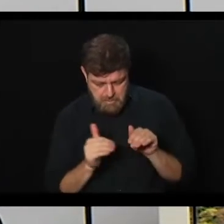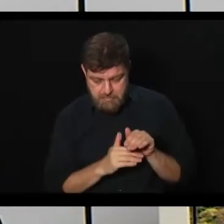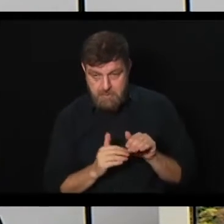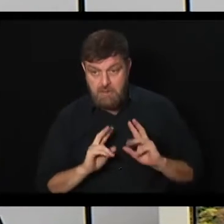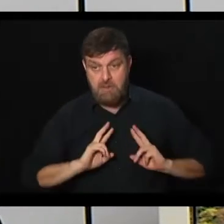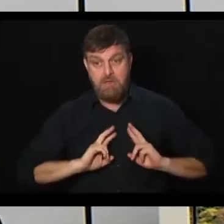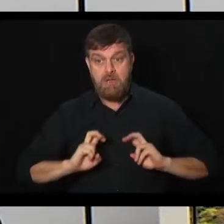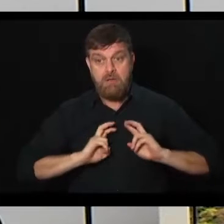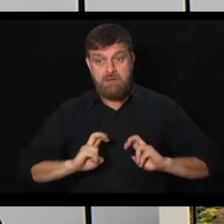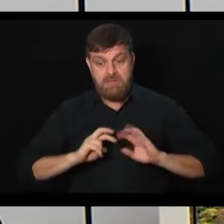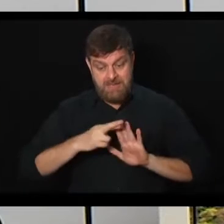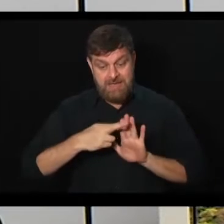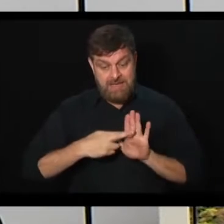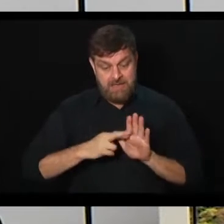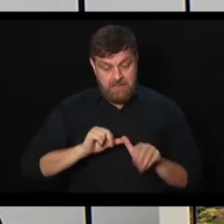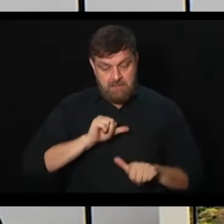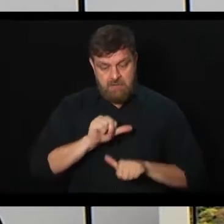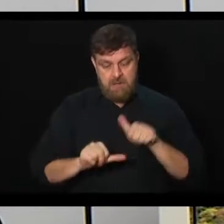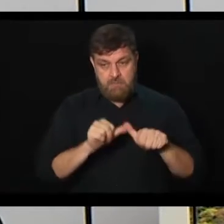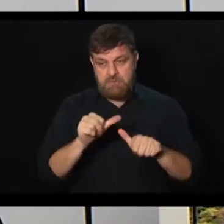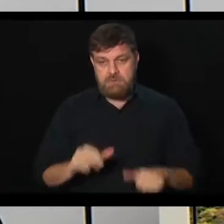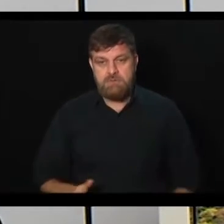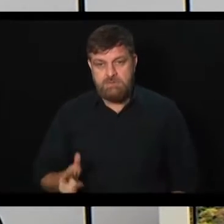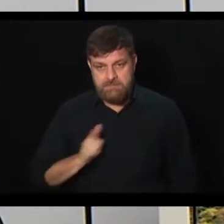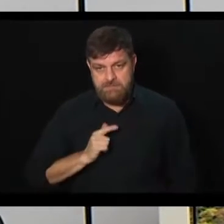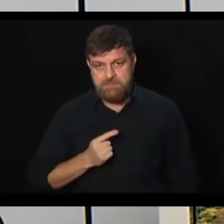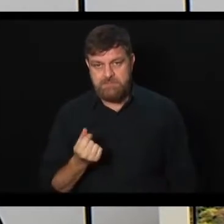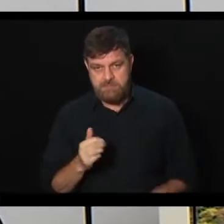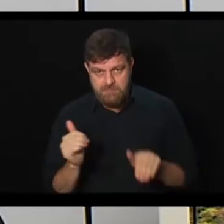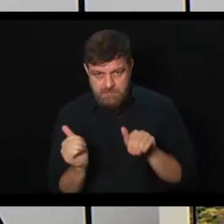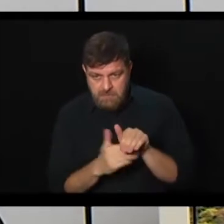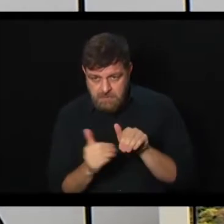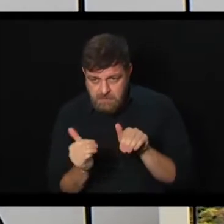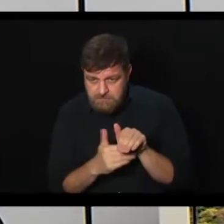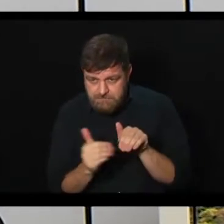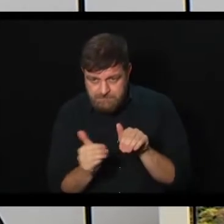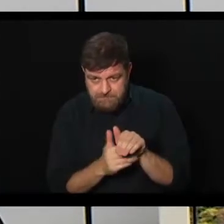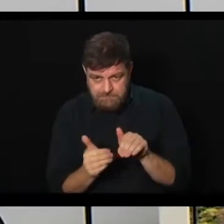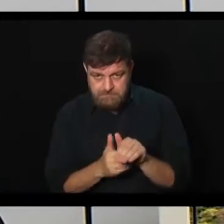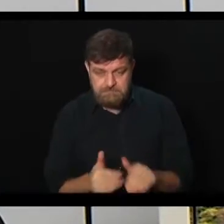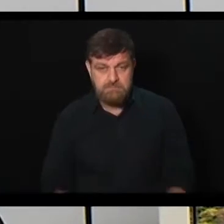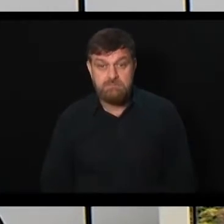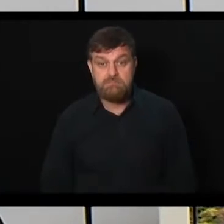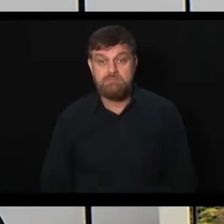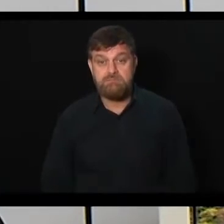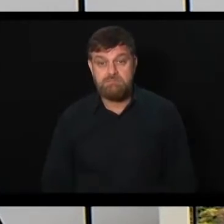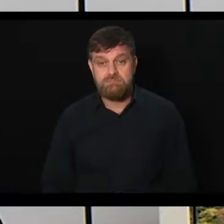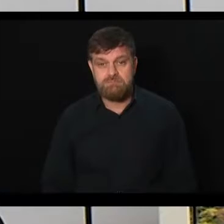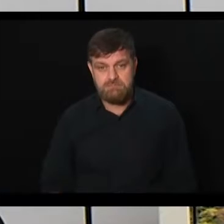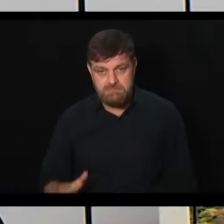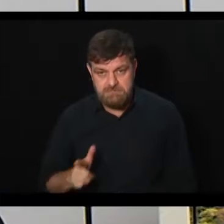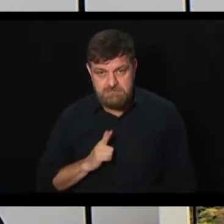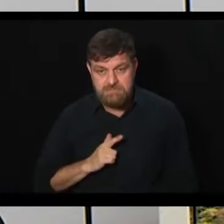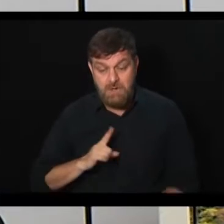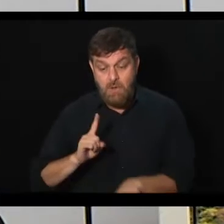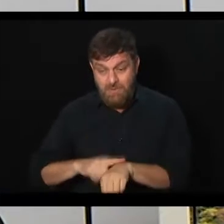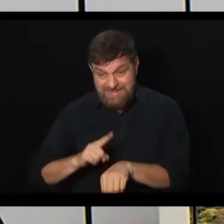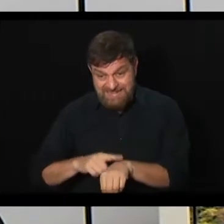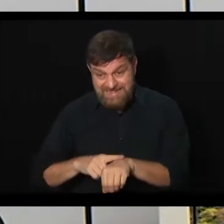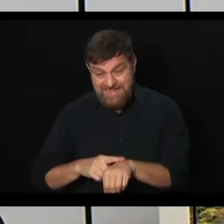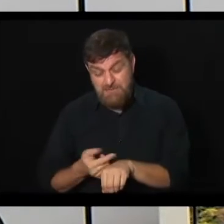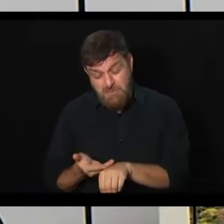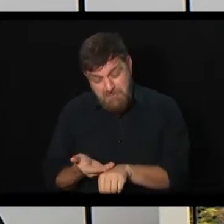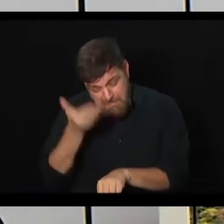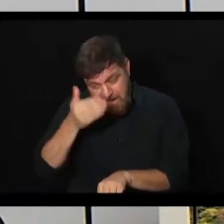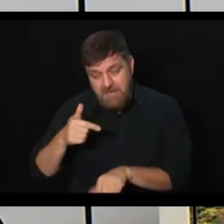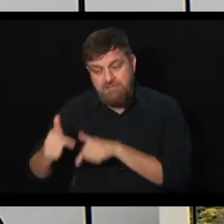nas regras que foram aprovadas. Vai continuar contribuindo basicamente o que se contribuía, vai aumentar o tempo de contribuição em tempo